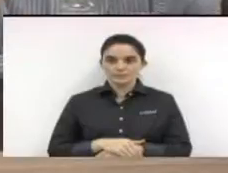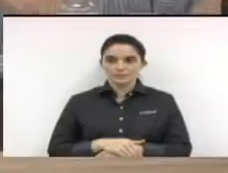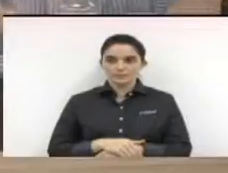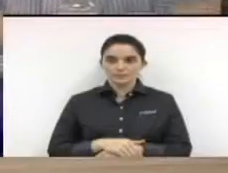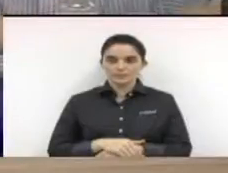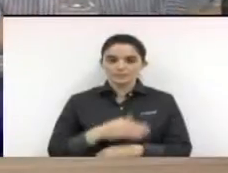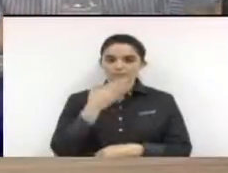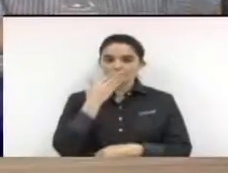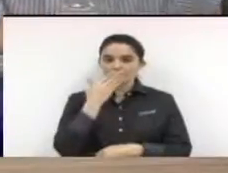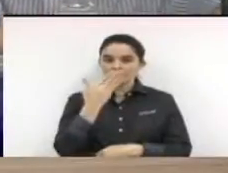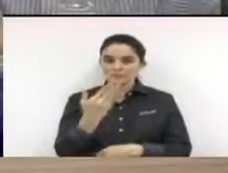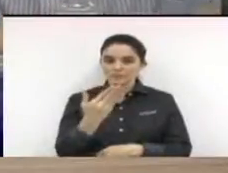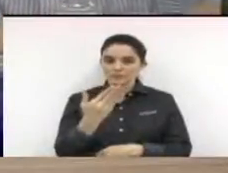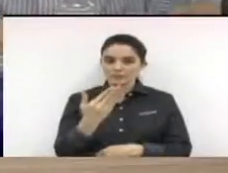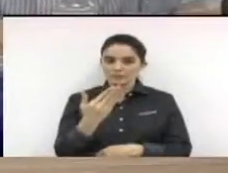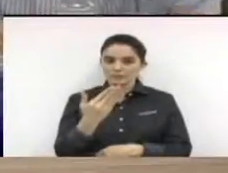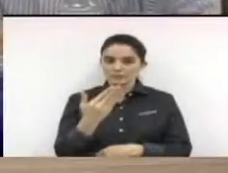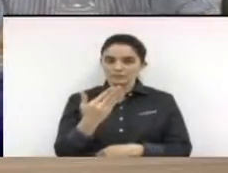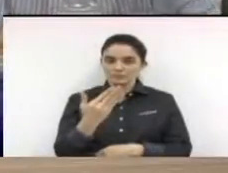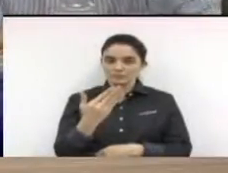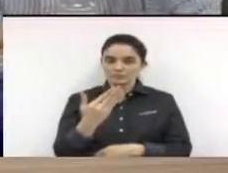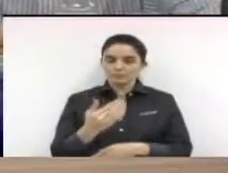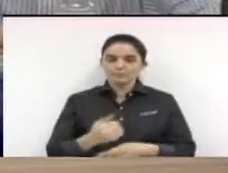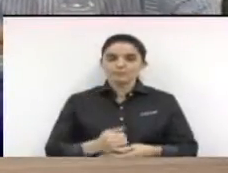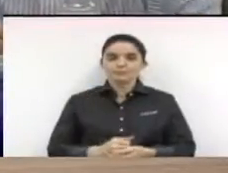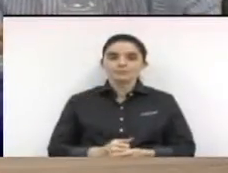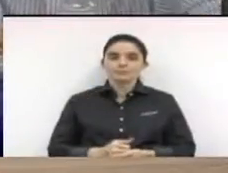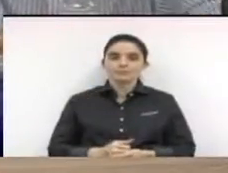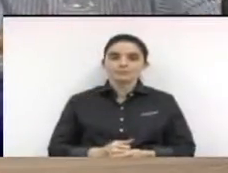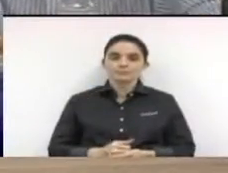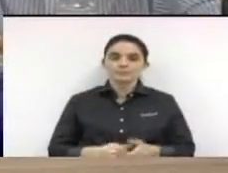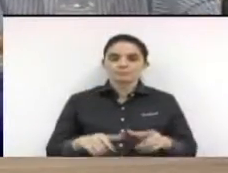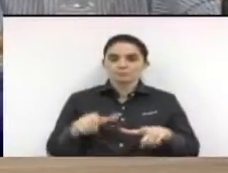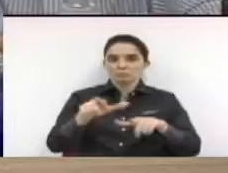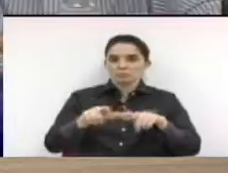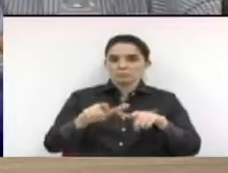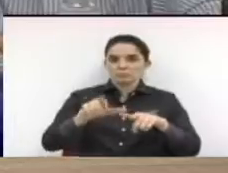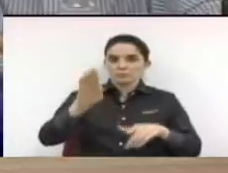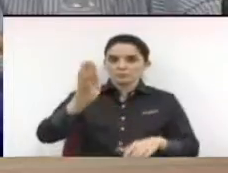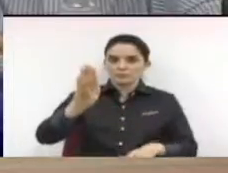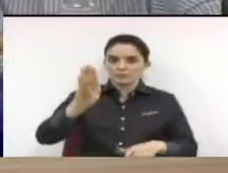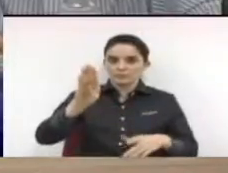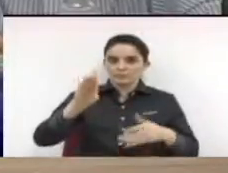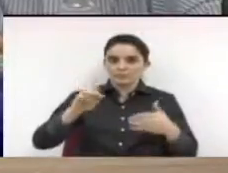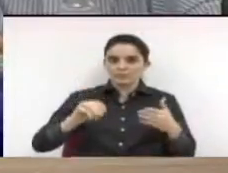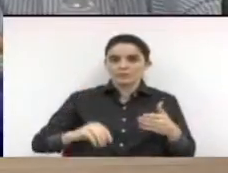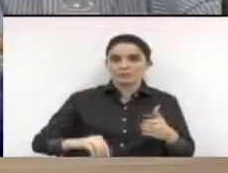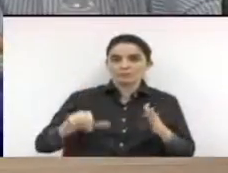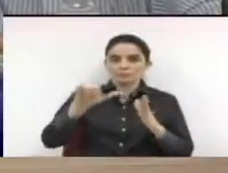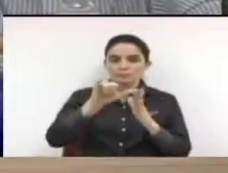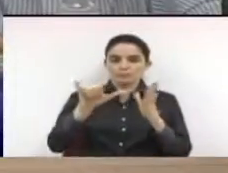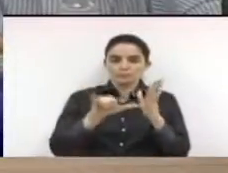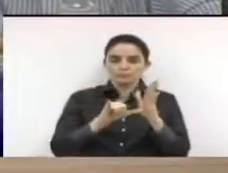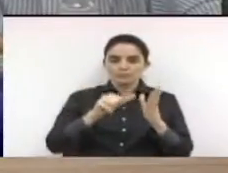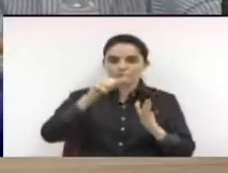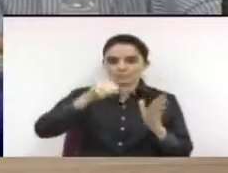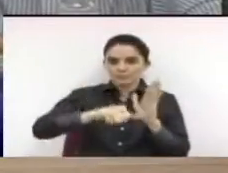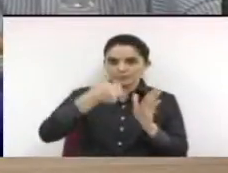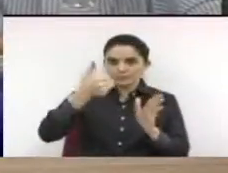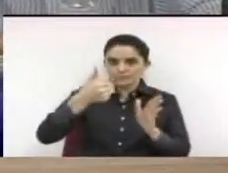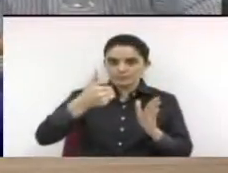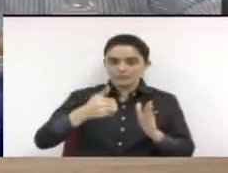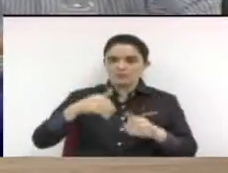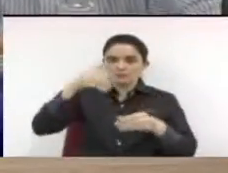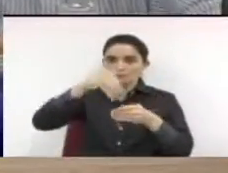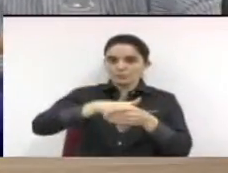Requerimento. Requeremos com fundamento na letra B do inciso primeiro do artigo 192 do regimento